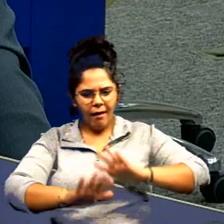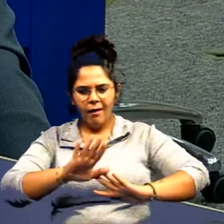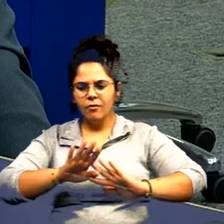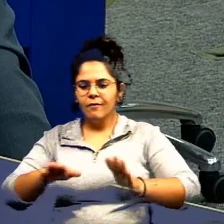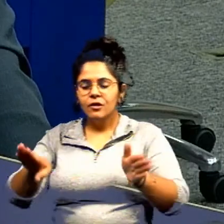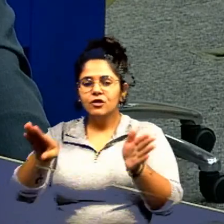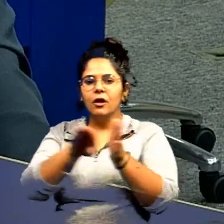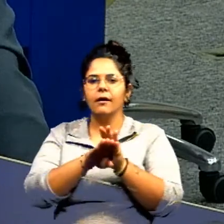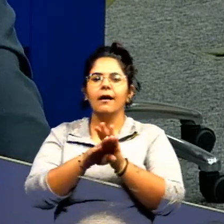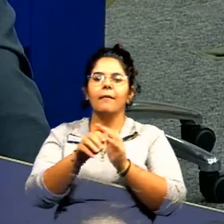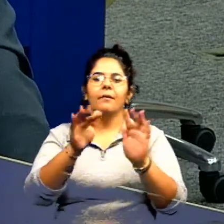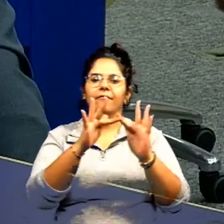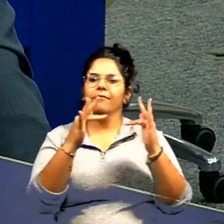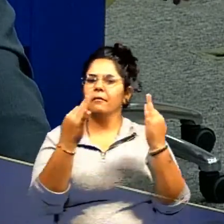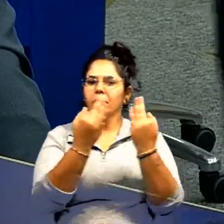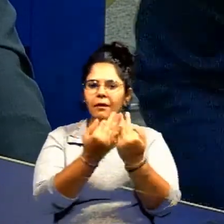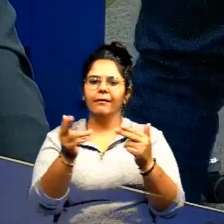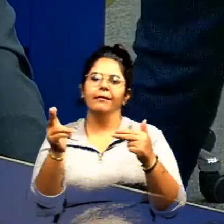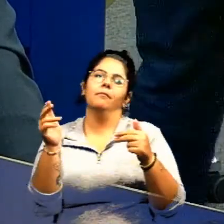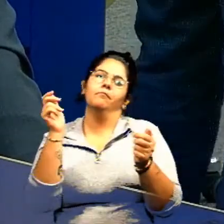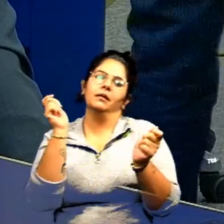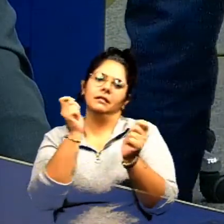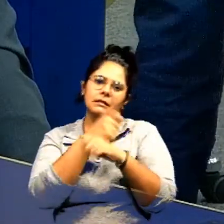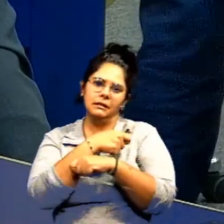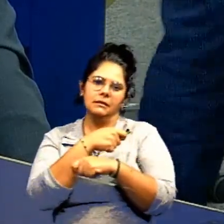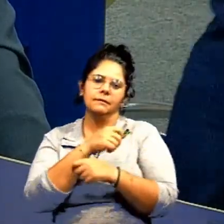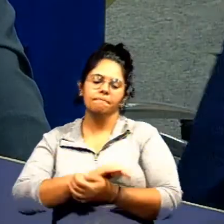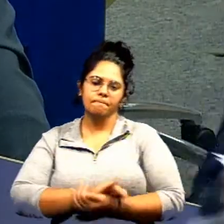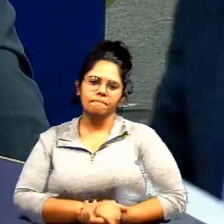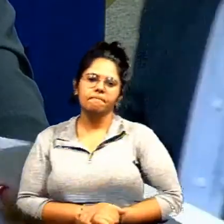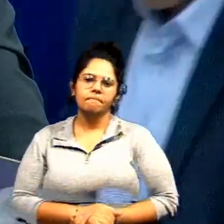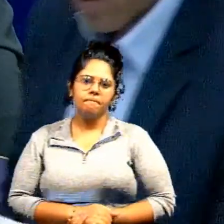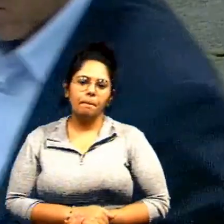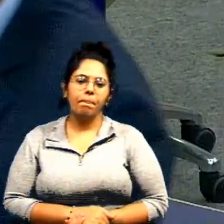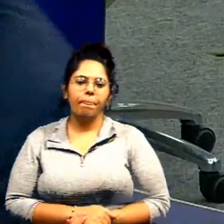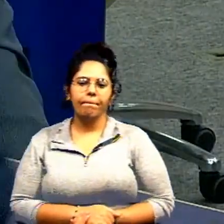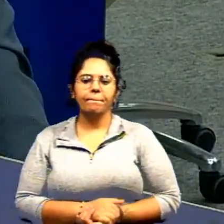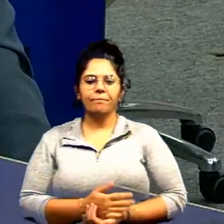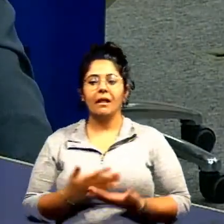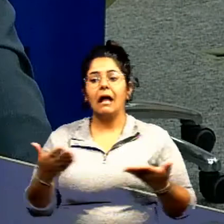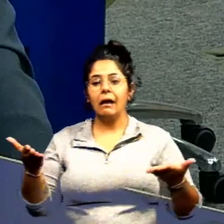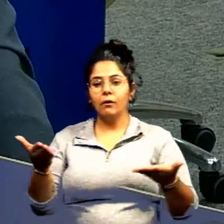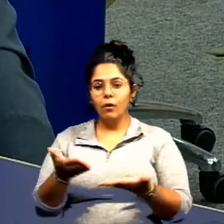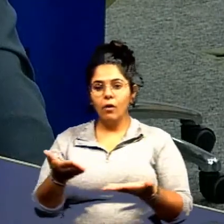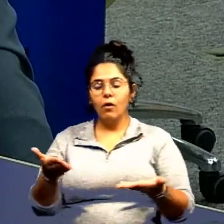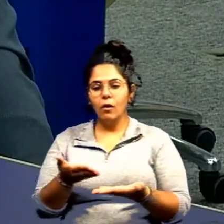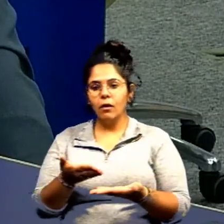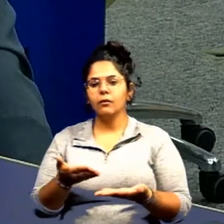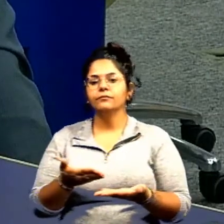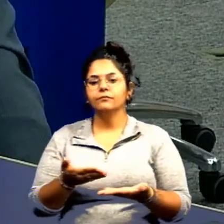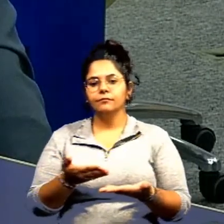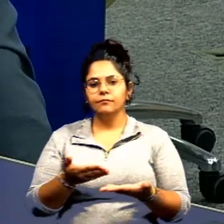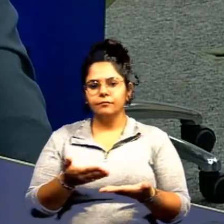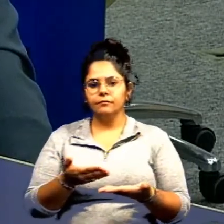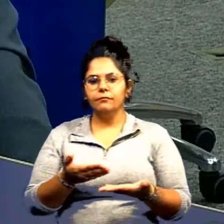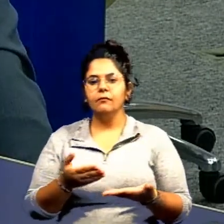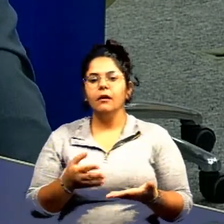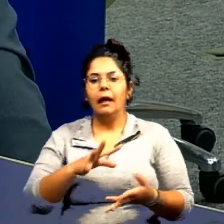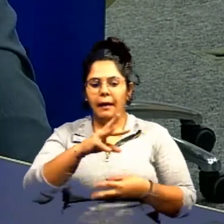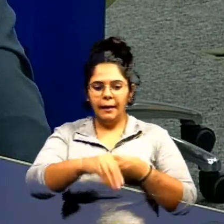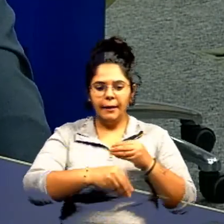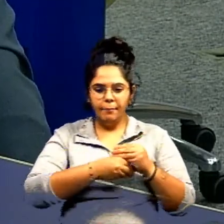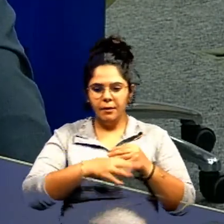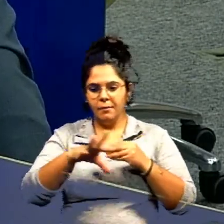para as mães pais e crianças mais humildes do nosso município depende agora seu presidente da sanção e da